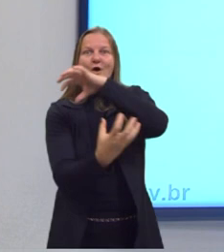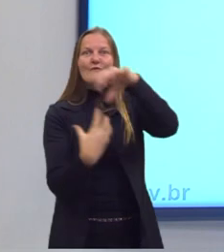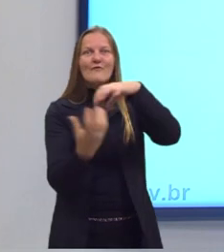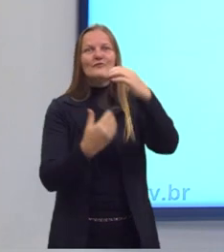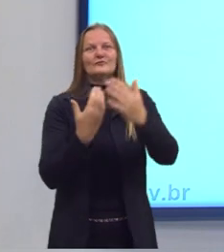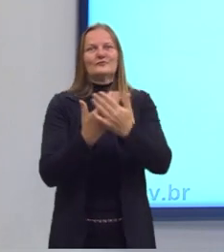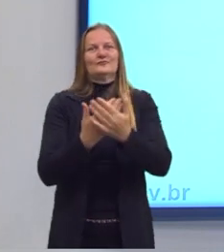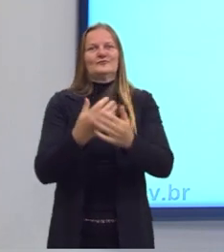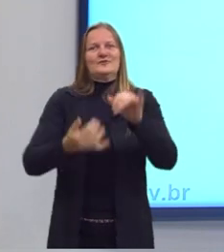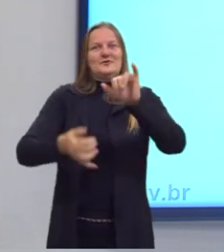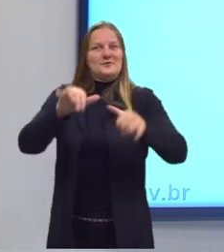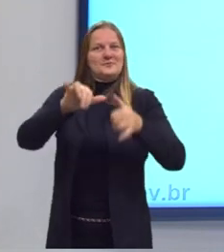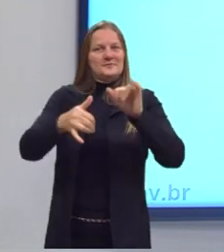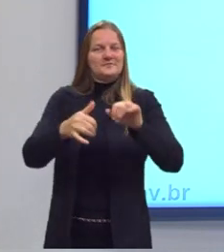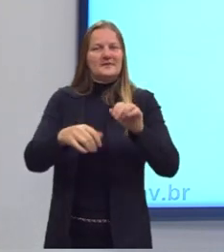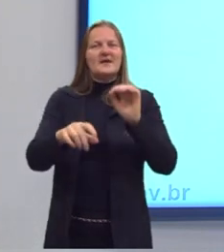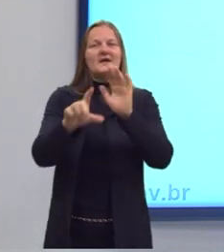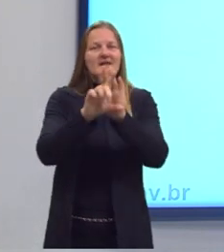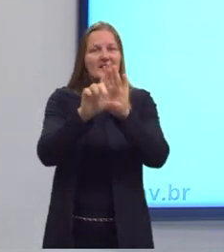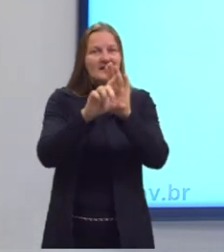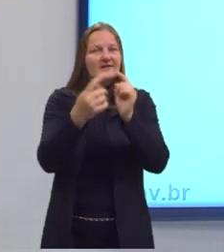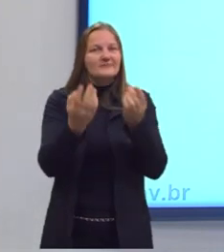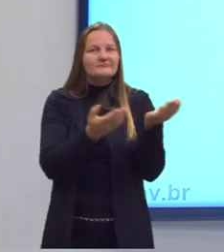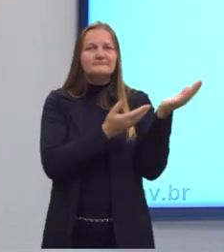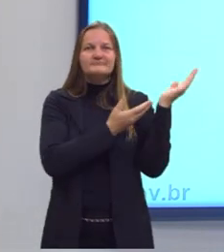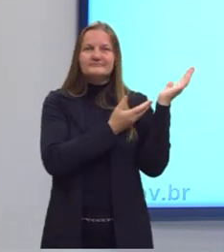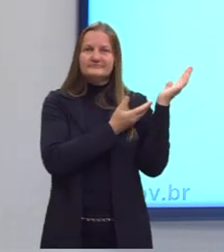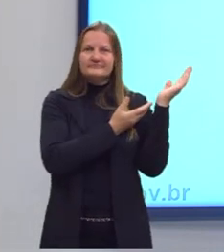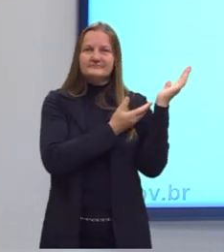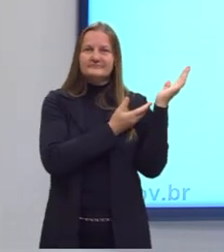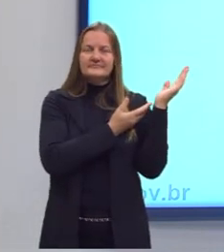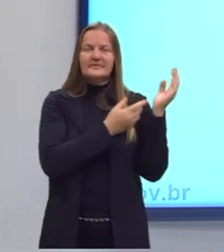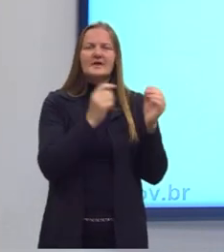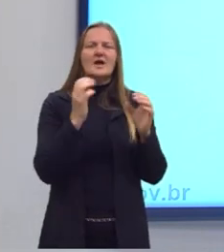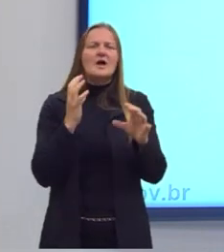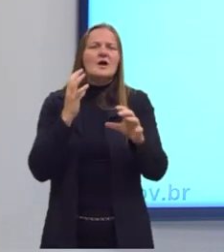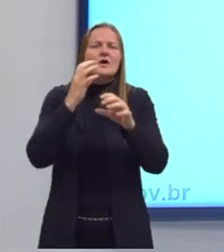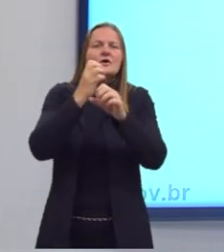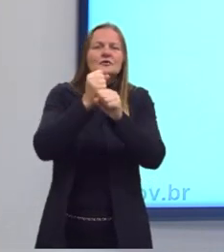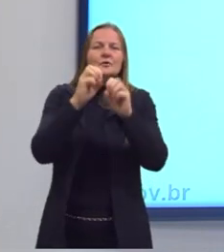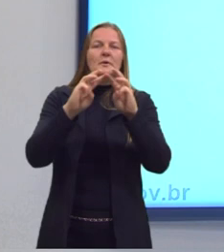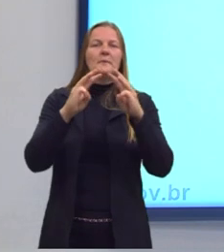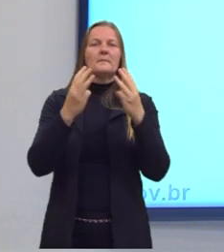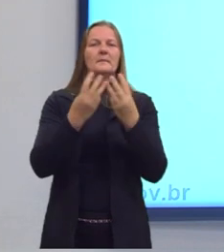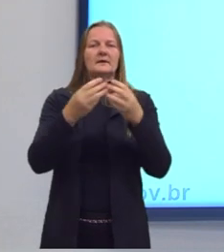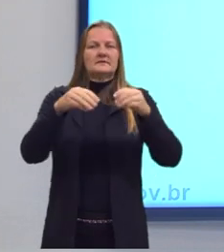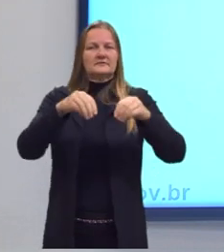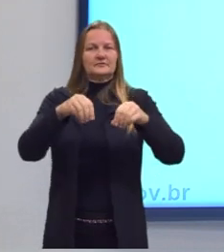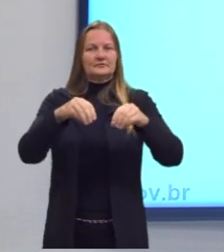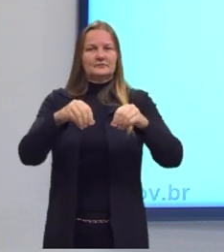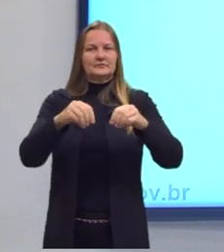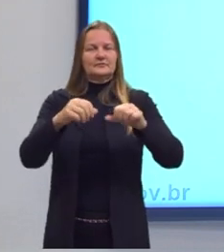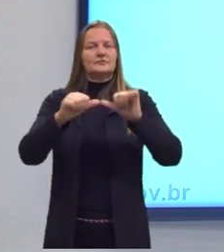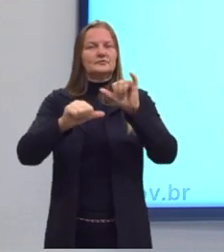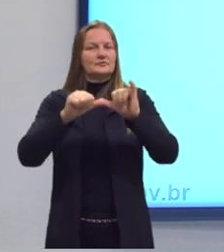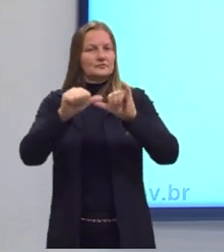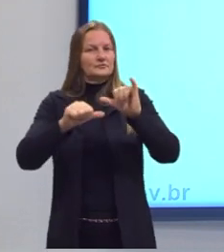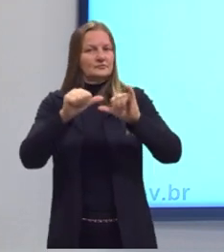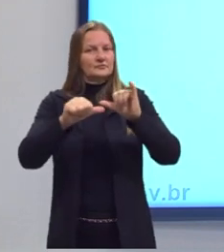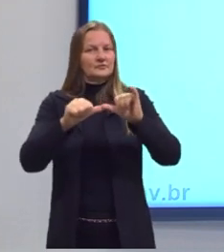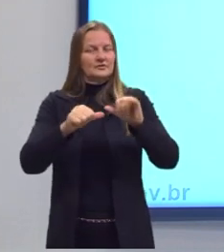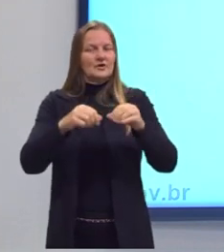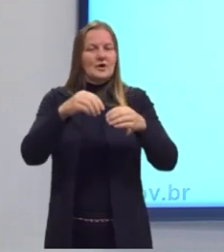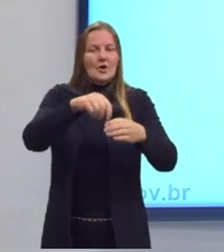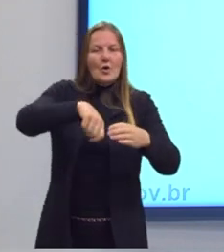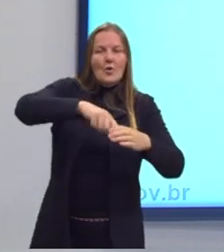estudos. E a lei de Lavoisier diz o seguinte, a soma das massas das substâncias dos reagentes em um